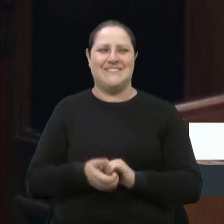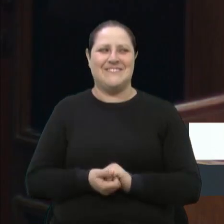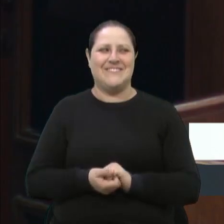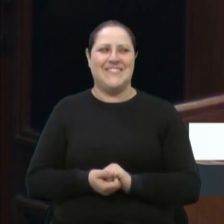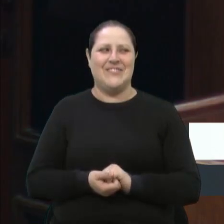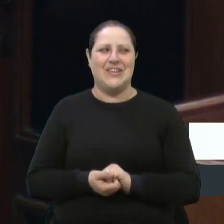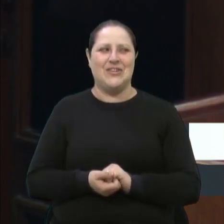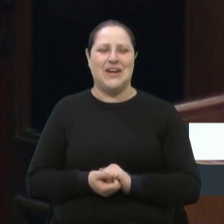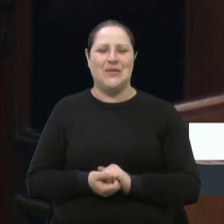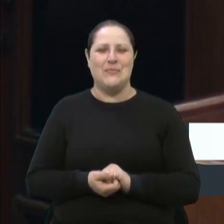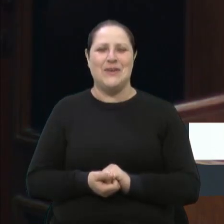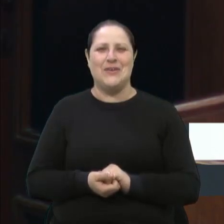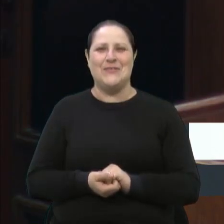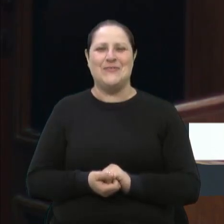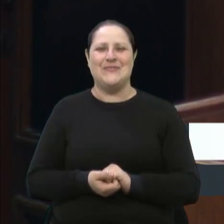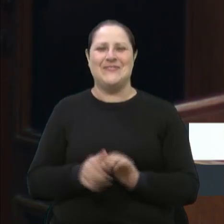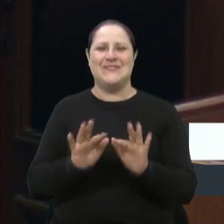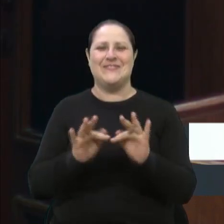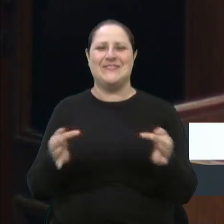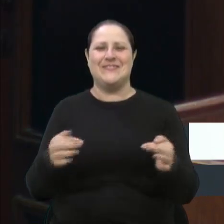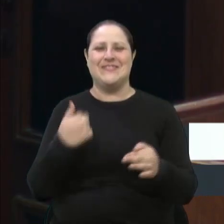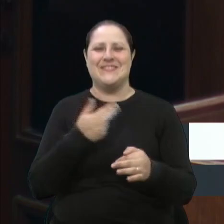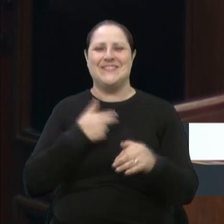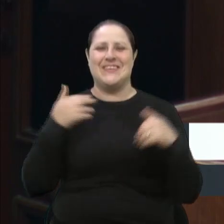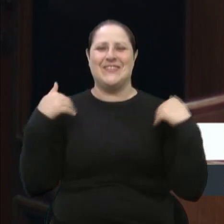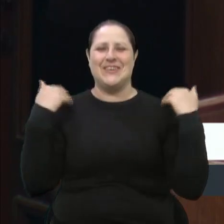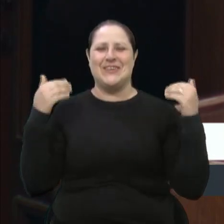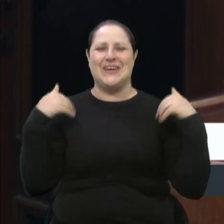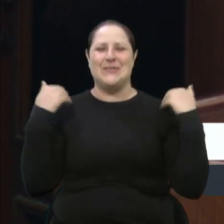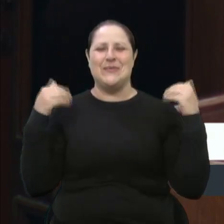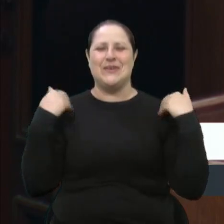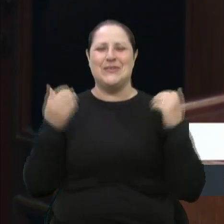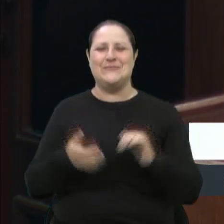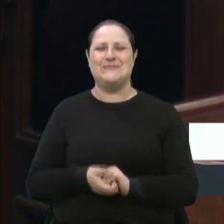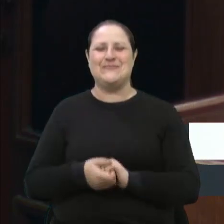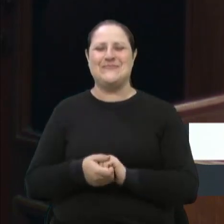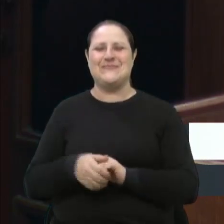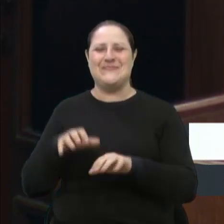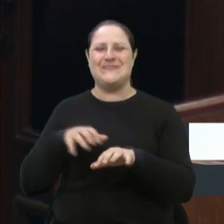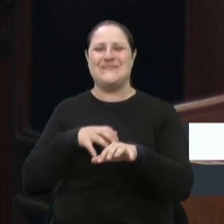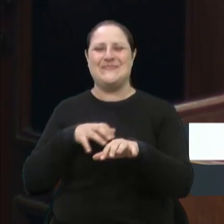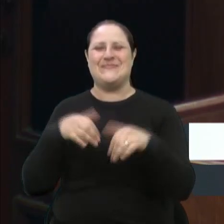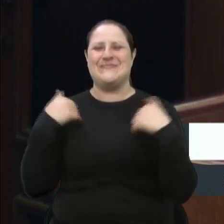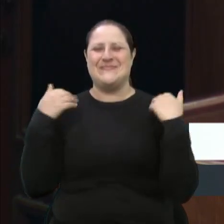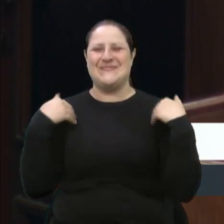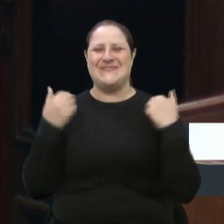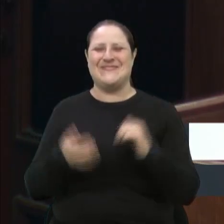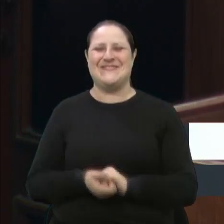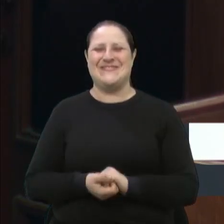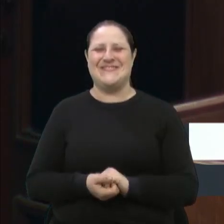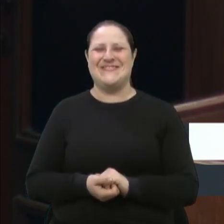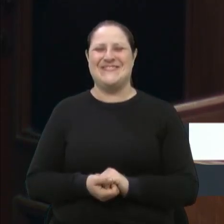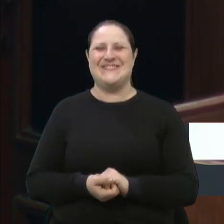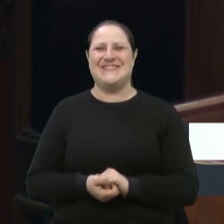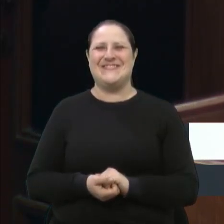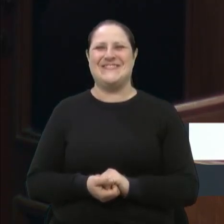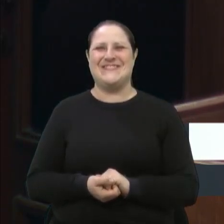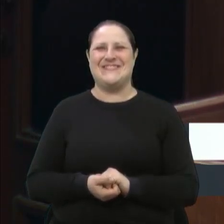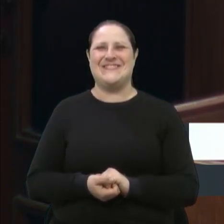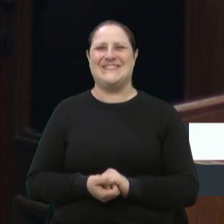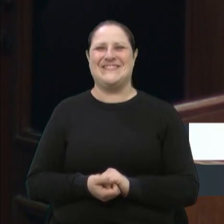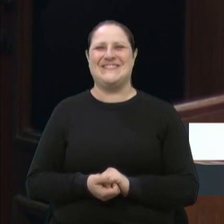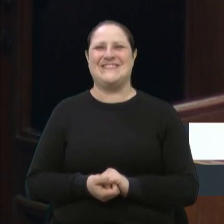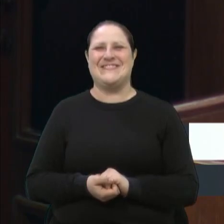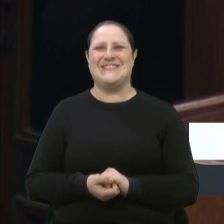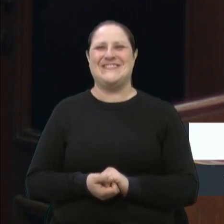para nós, um passeio de carretão na terceira légua no interior, as parreiras centenárias que temos em Forqueta parecem